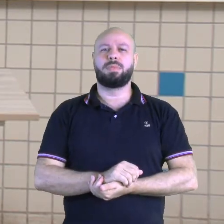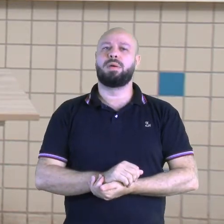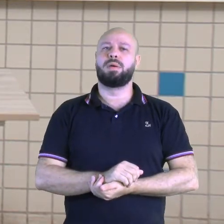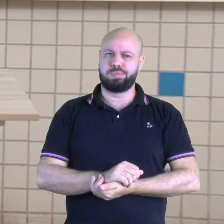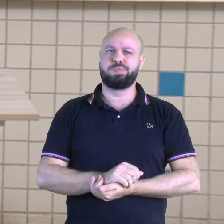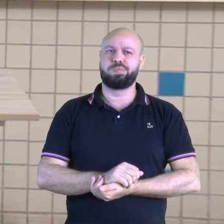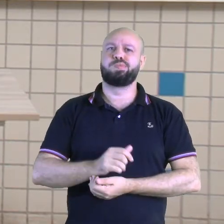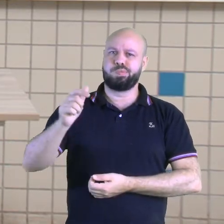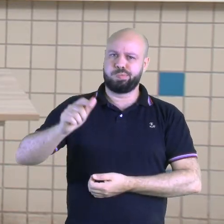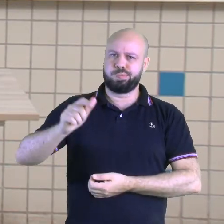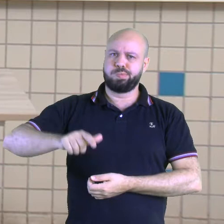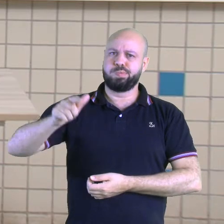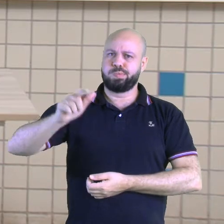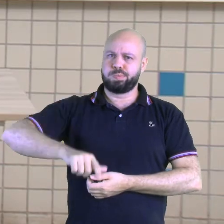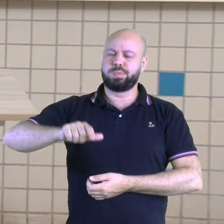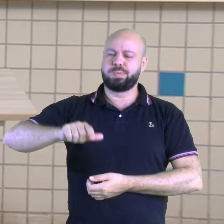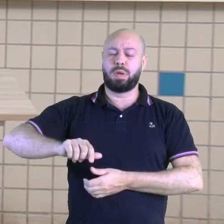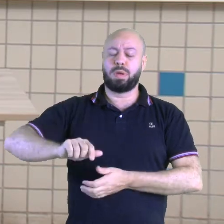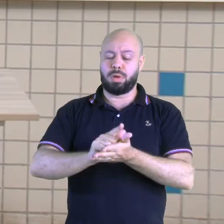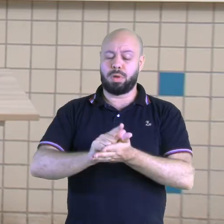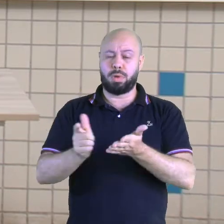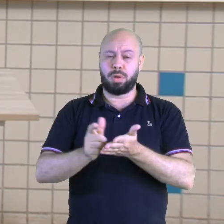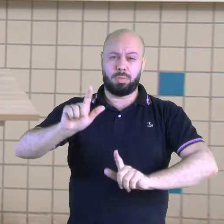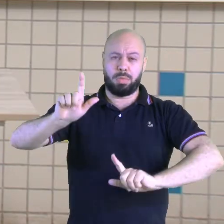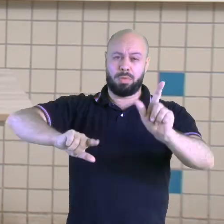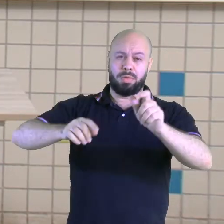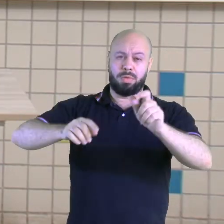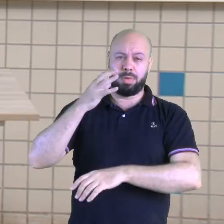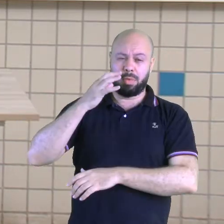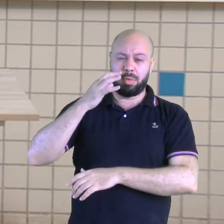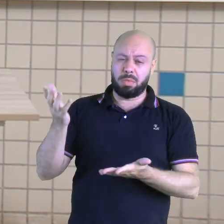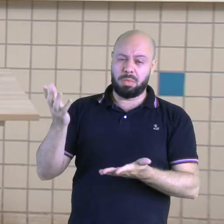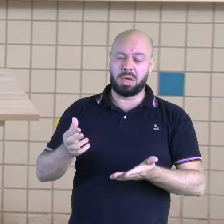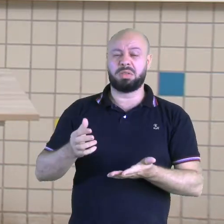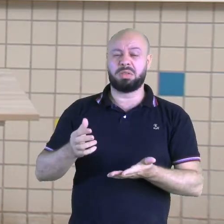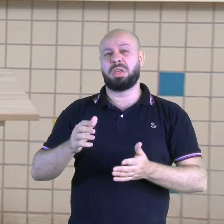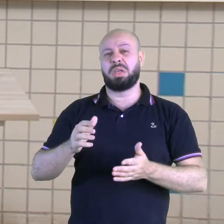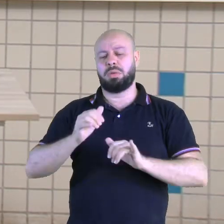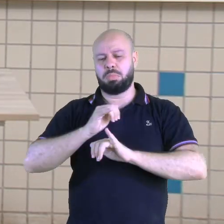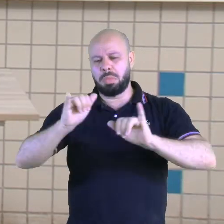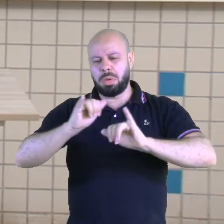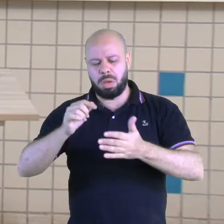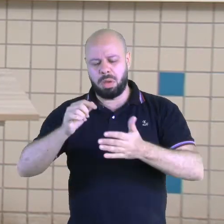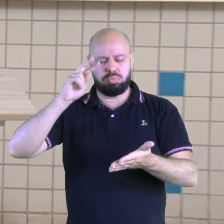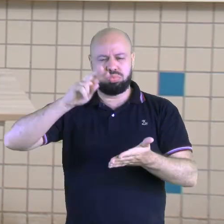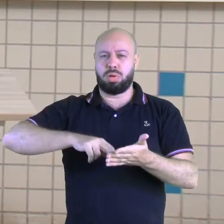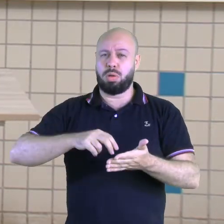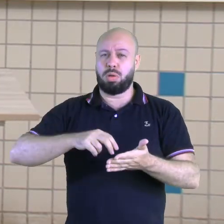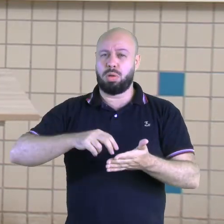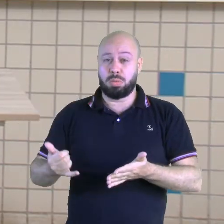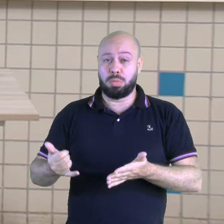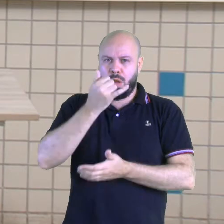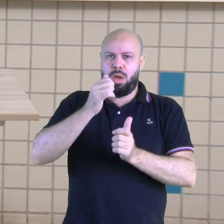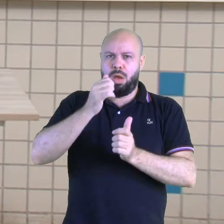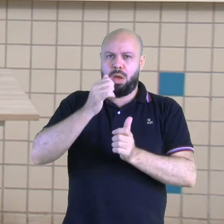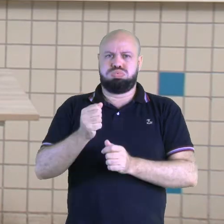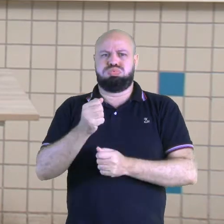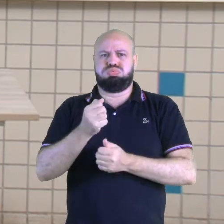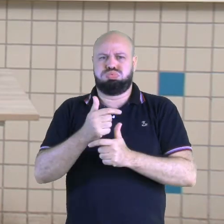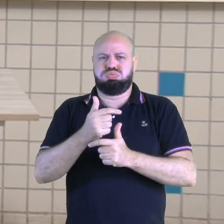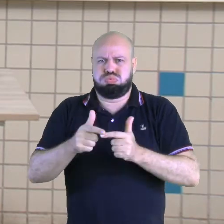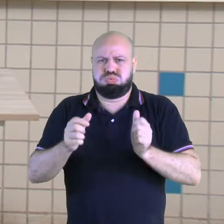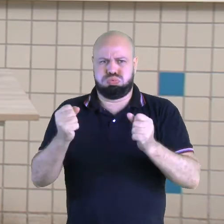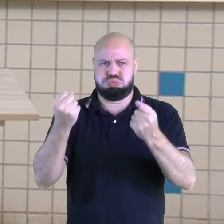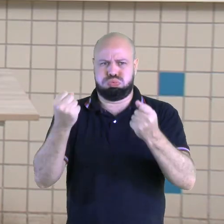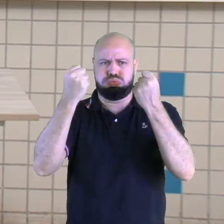de vocês assistirem nos jornais ou ler alguma notícia sobre algum desastre ecológico, algo que vem